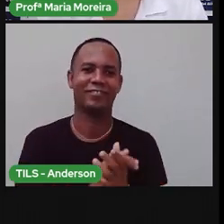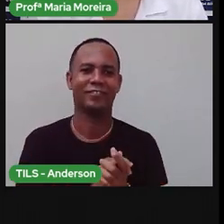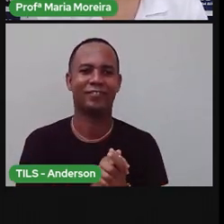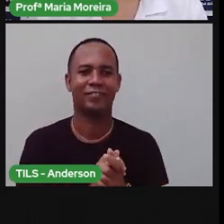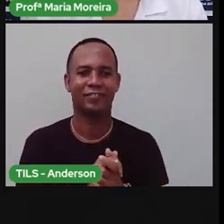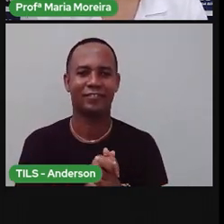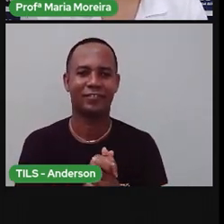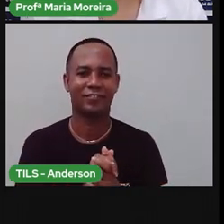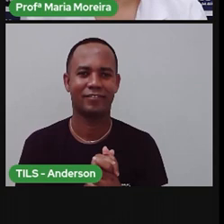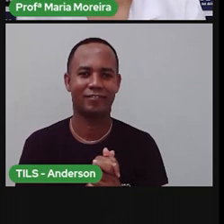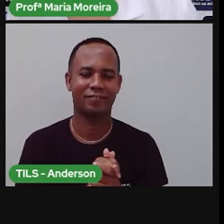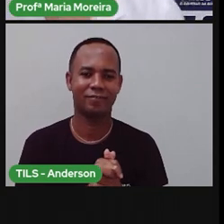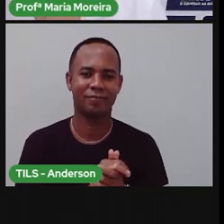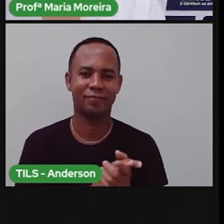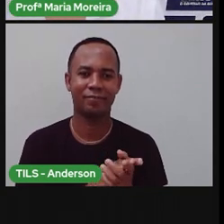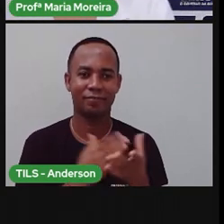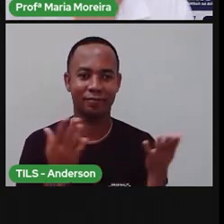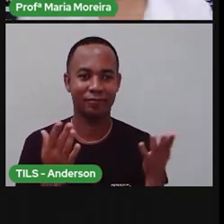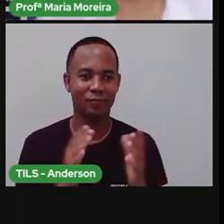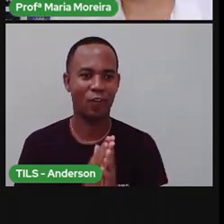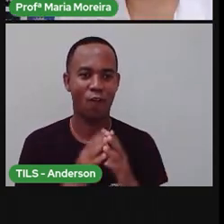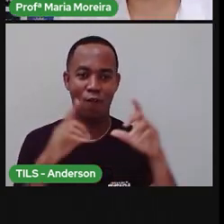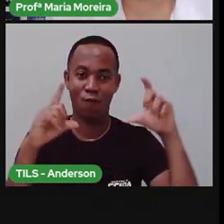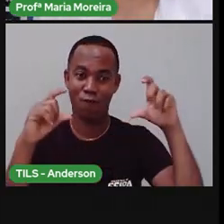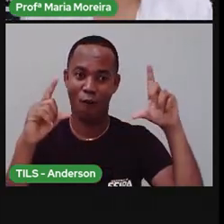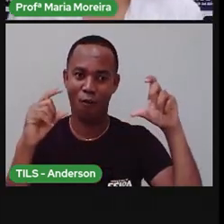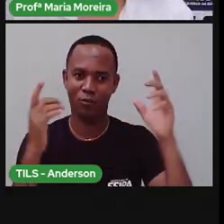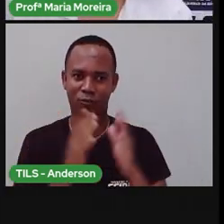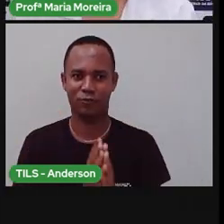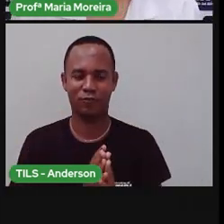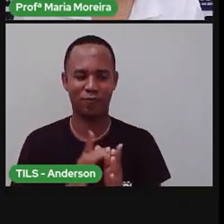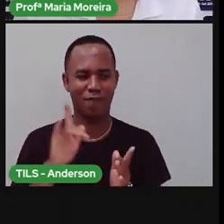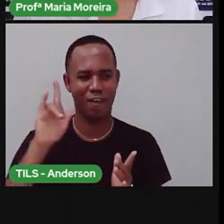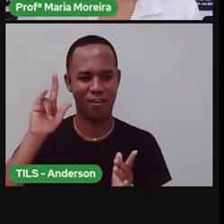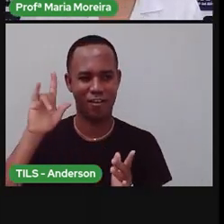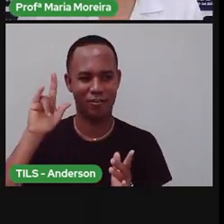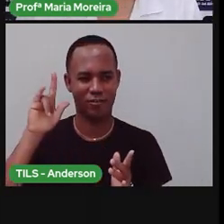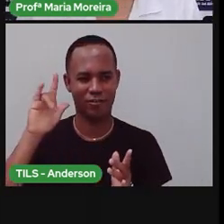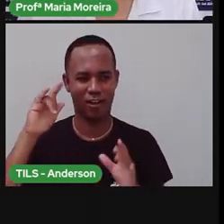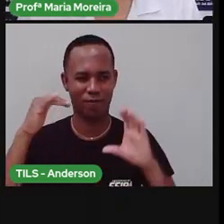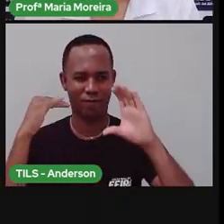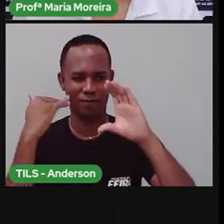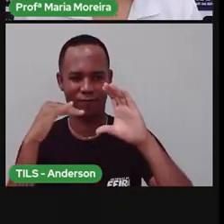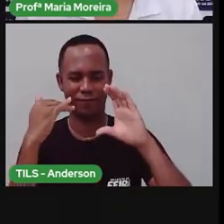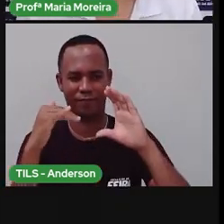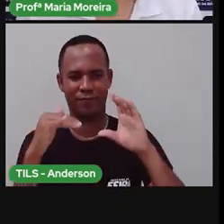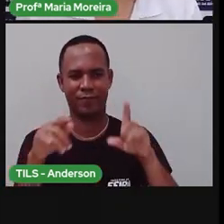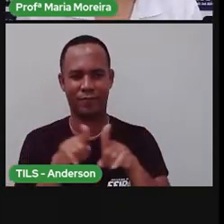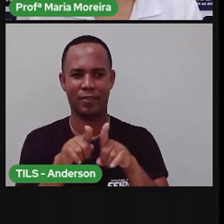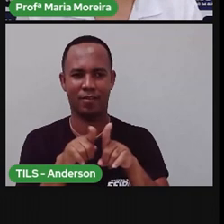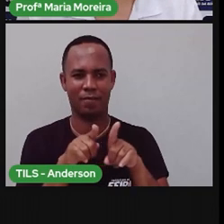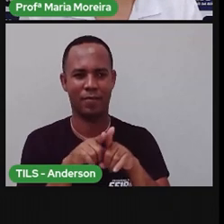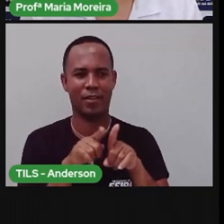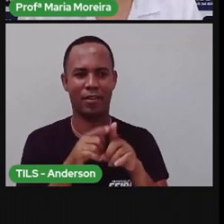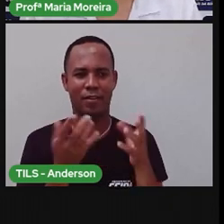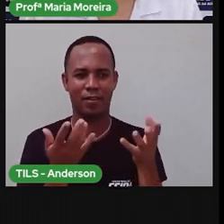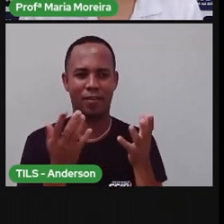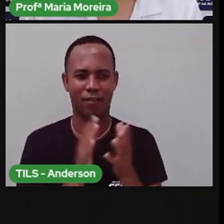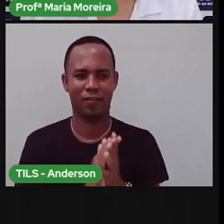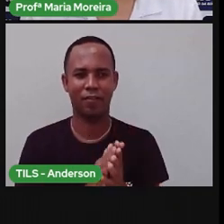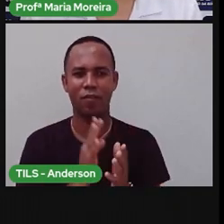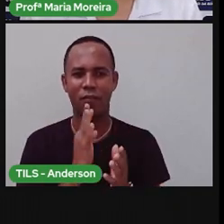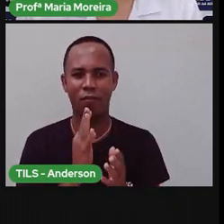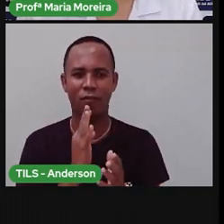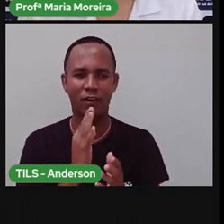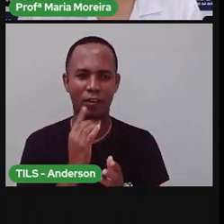abraço para vocês, tá? Mandem fotos. Marquem a gente lá no Instagram da Seduc, que a própria conhecer vocês. Anderson já